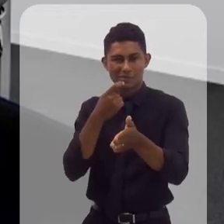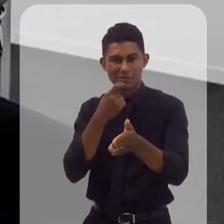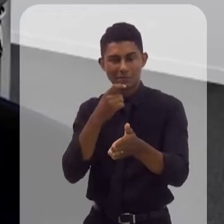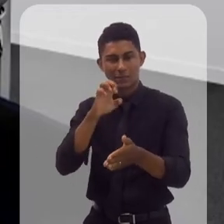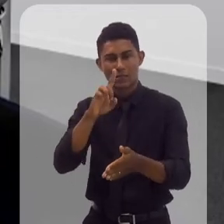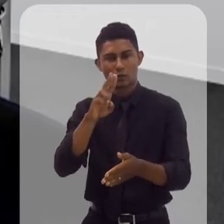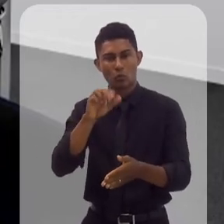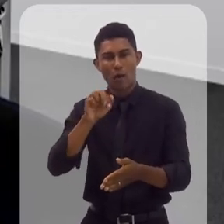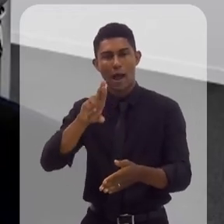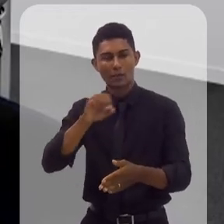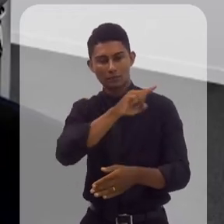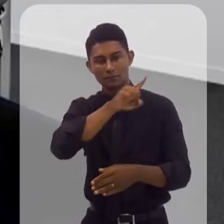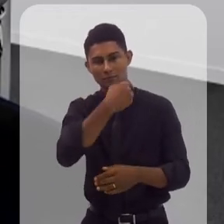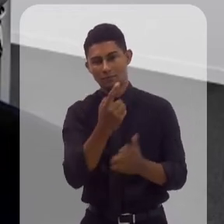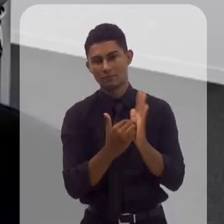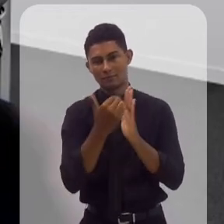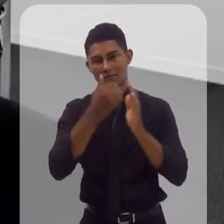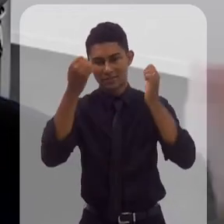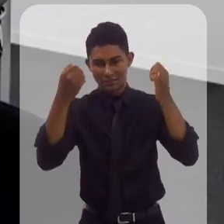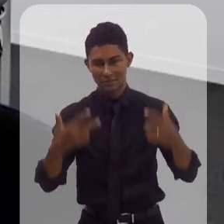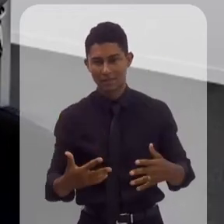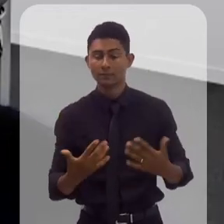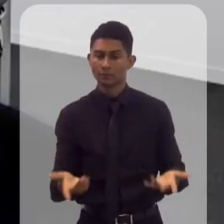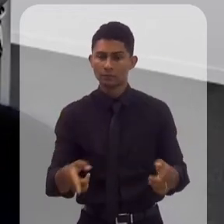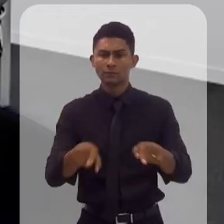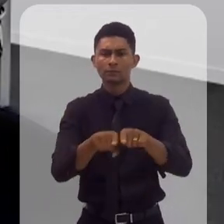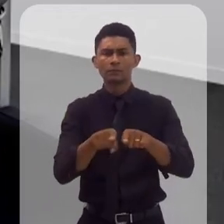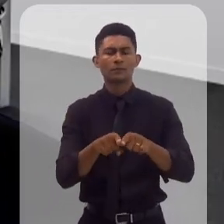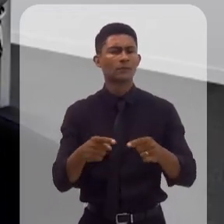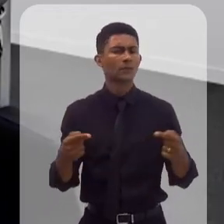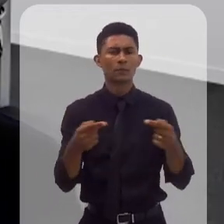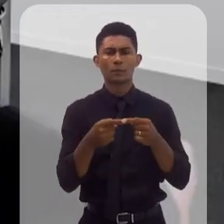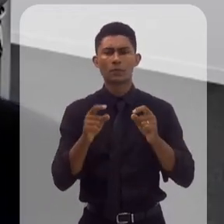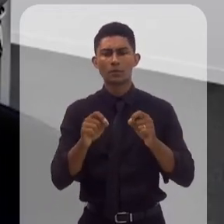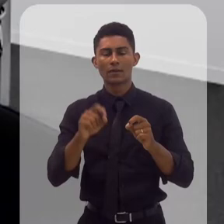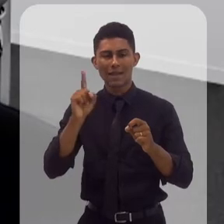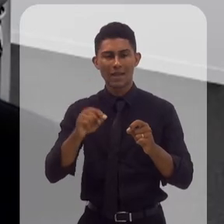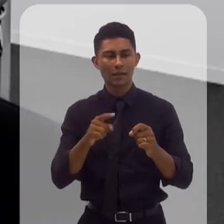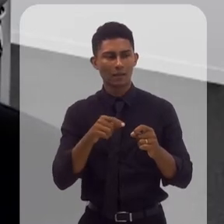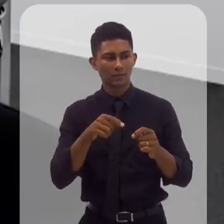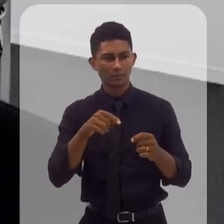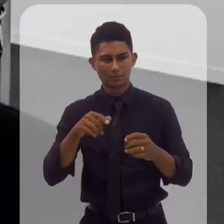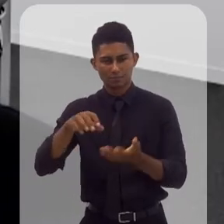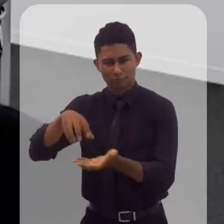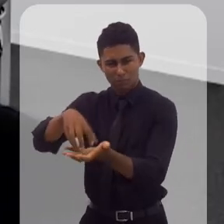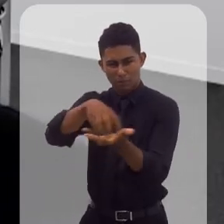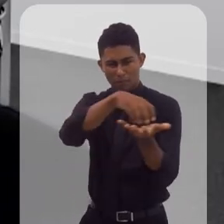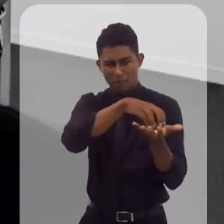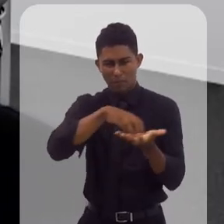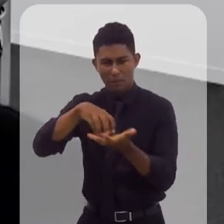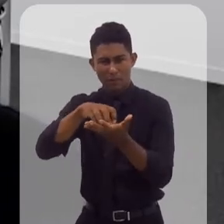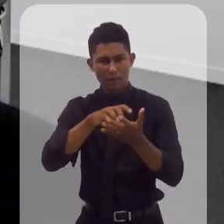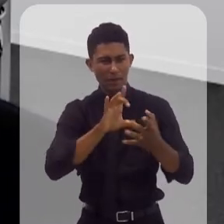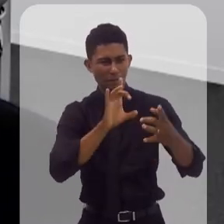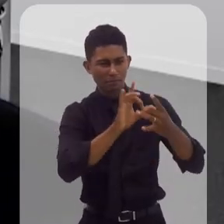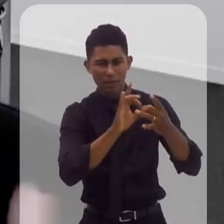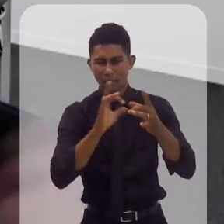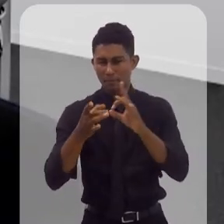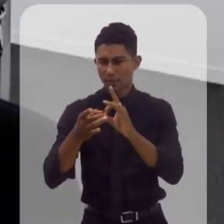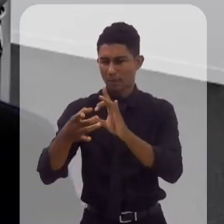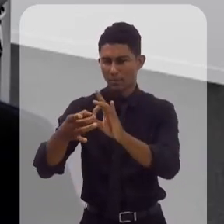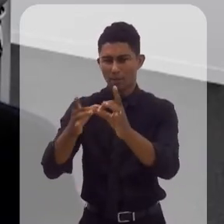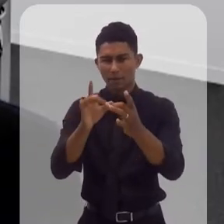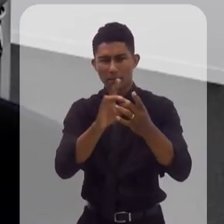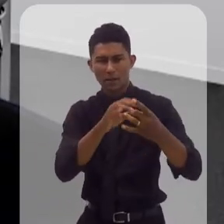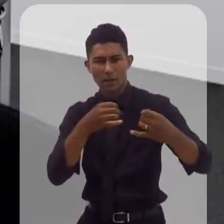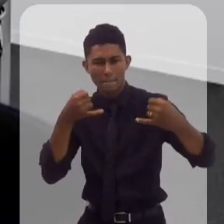a experiência dele nesse tema. Falamos de questões ligadas à conexão dessas usinas ao sistema elétrico, porque, em